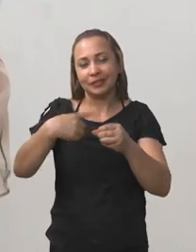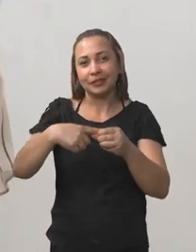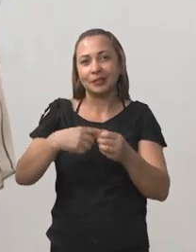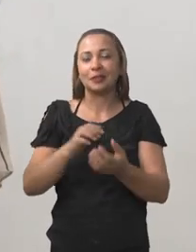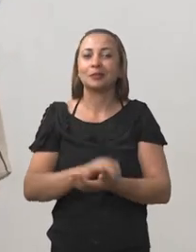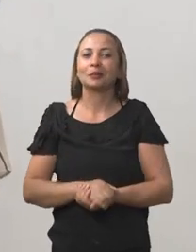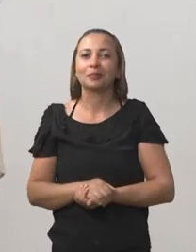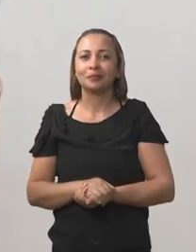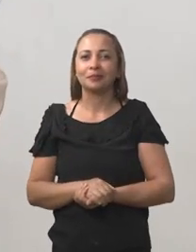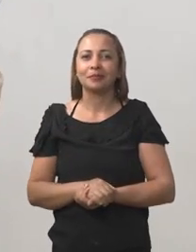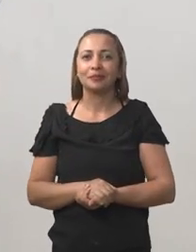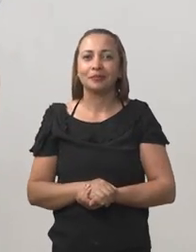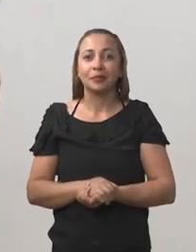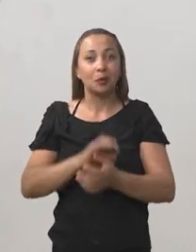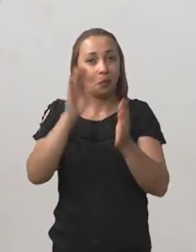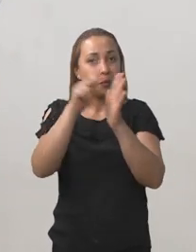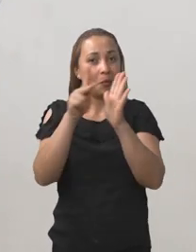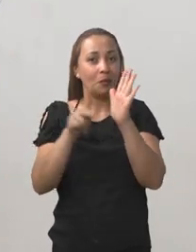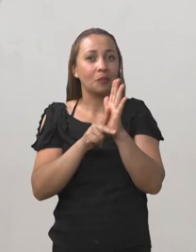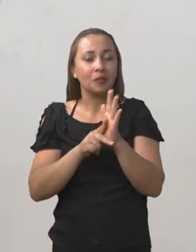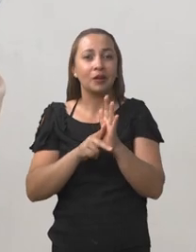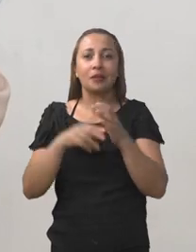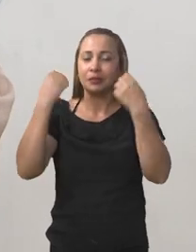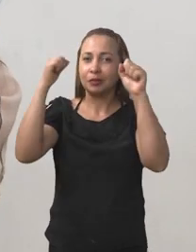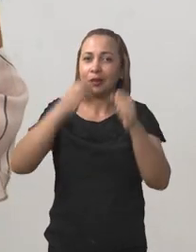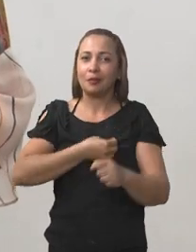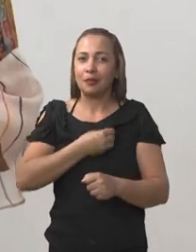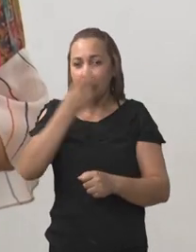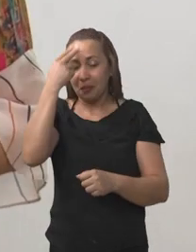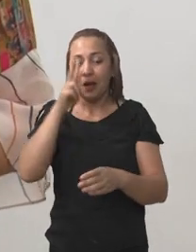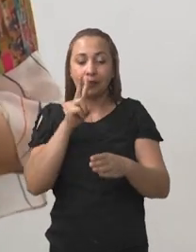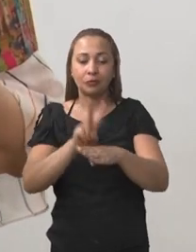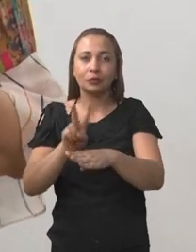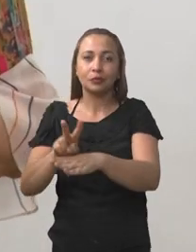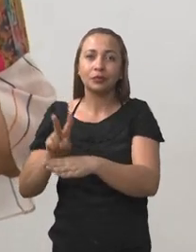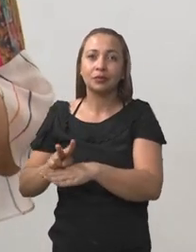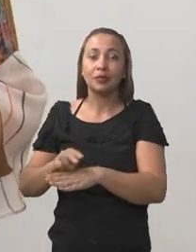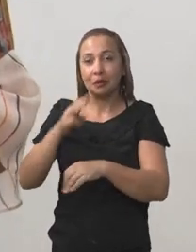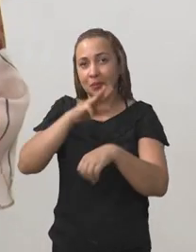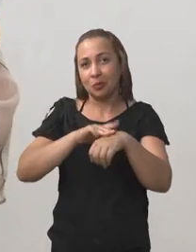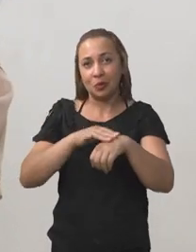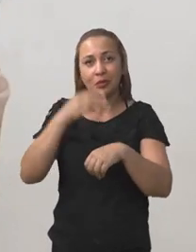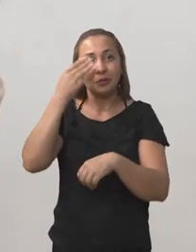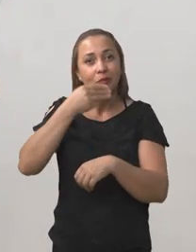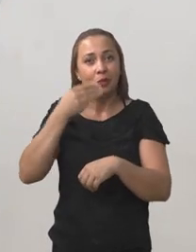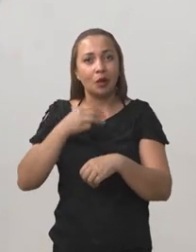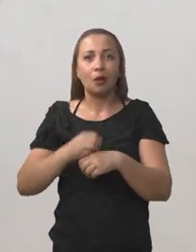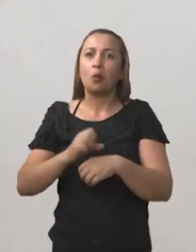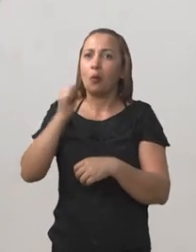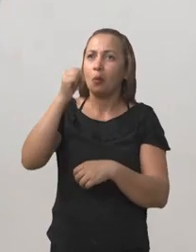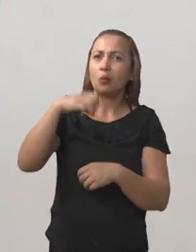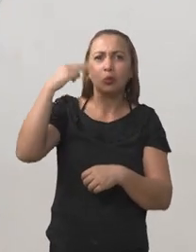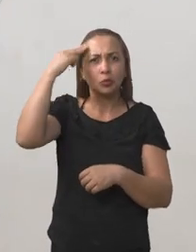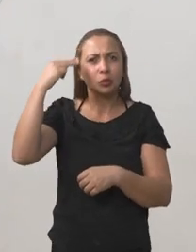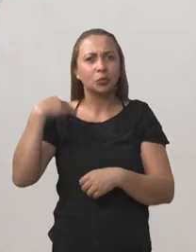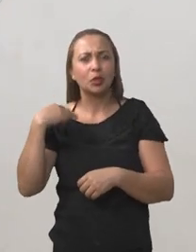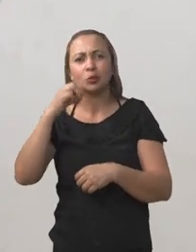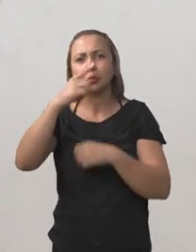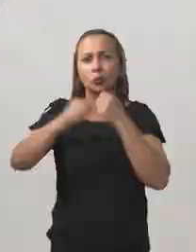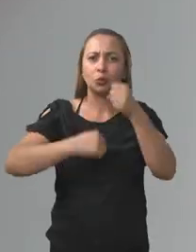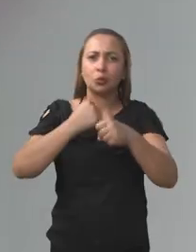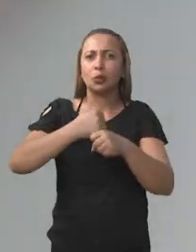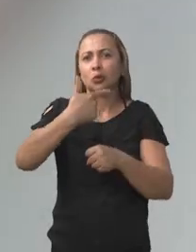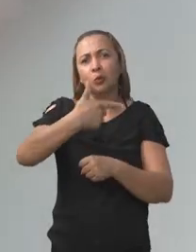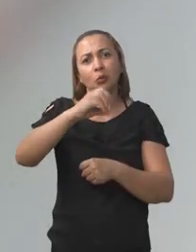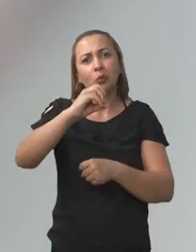O projeto Doce Vida, que é um programa de exercício físico supervisionado para diabéticos, foi criado no dia 8 de março de 2010, ou seja, são 11 anos de